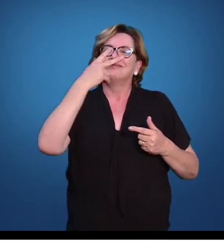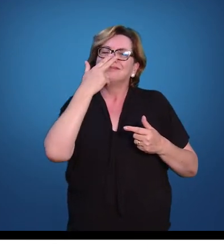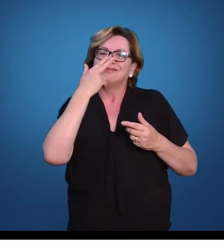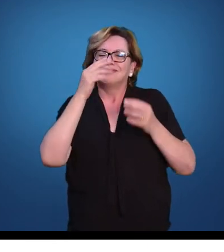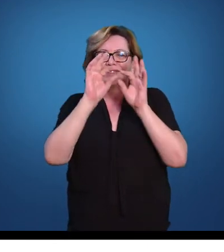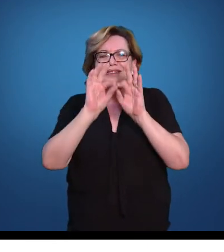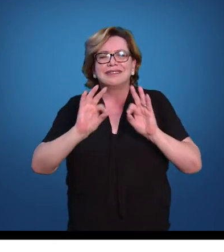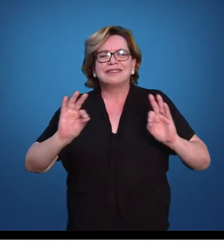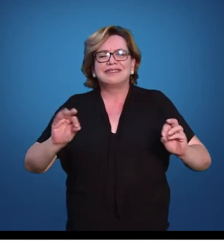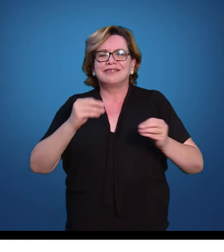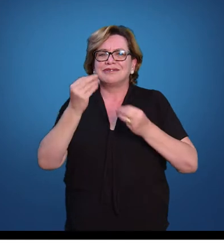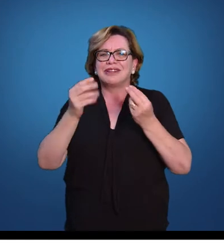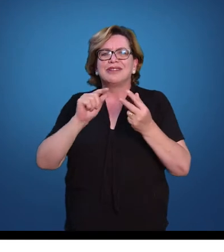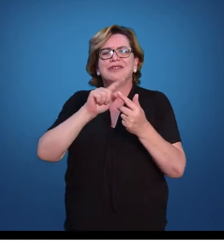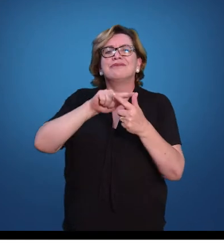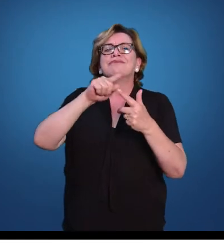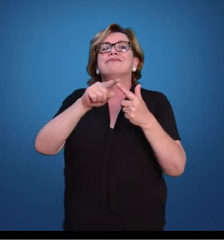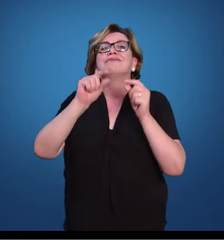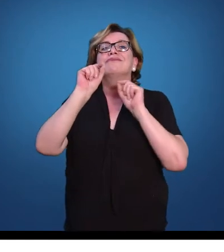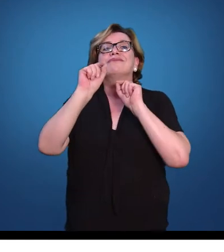que é língua, o que é linguagem?